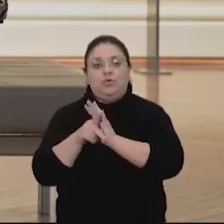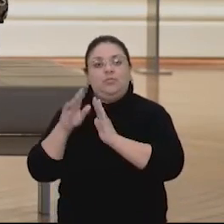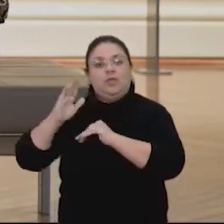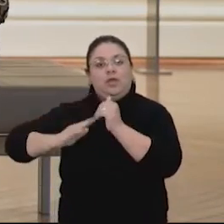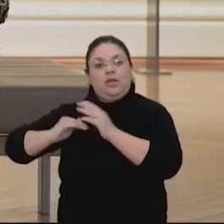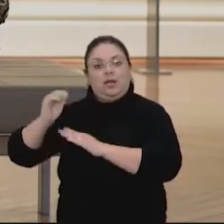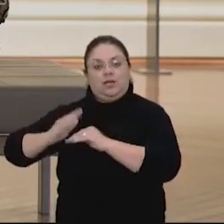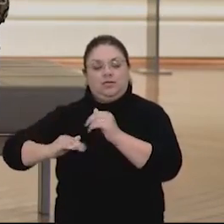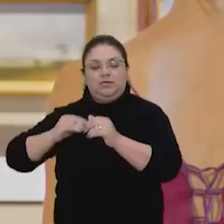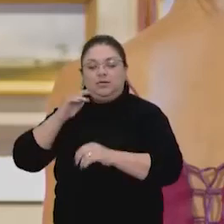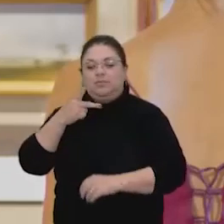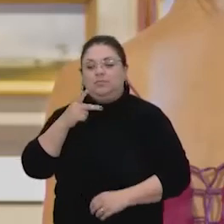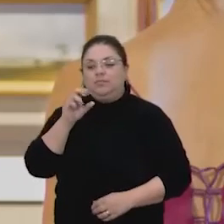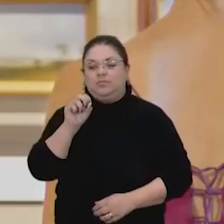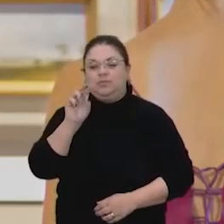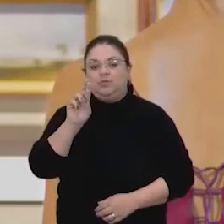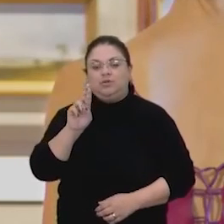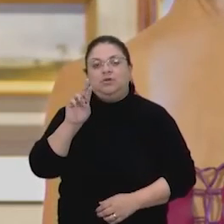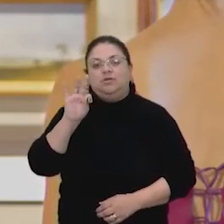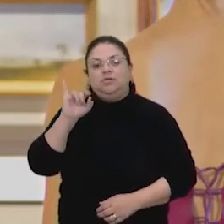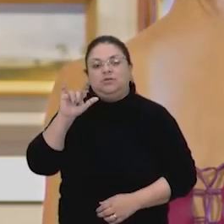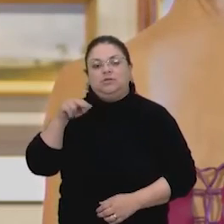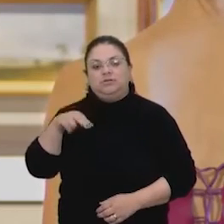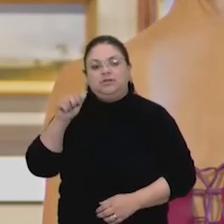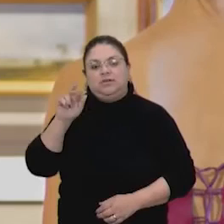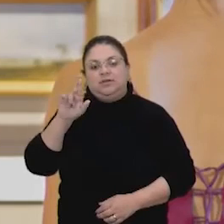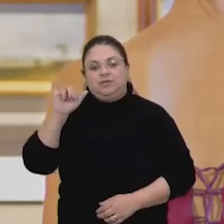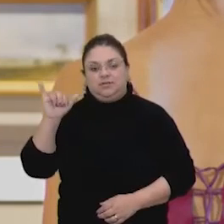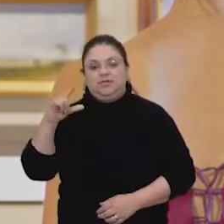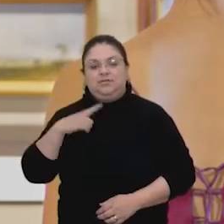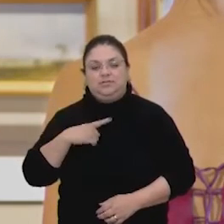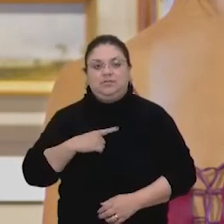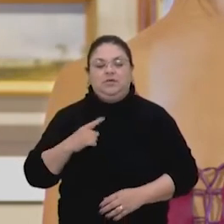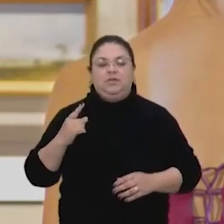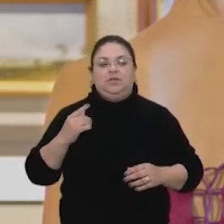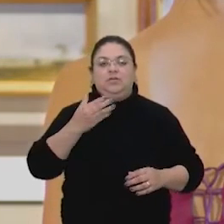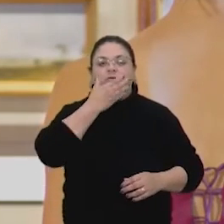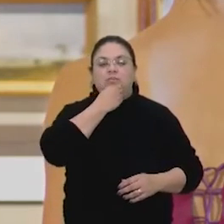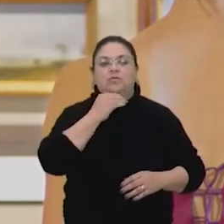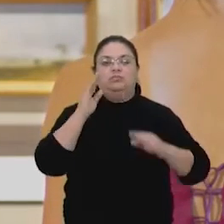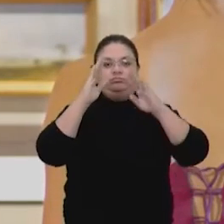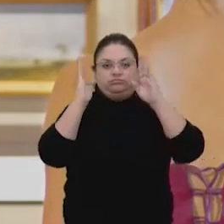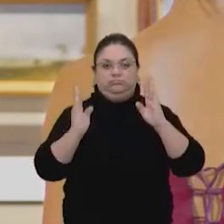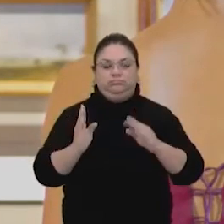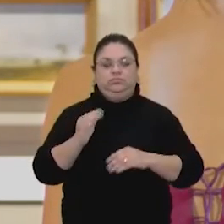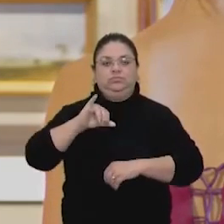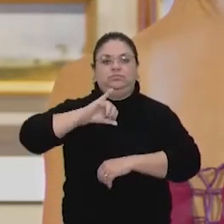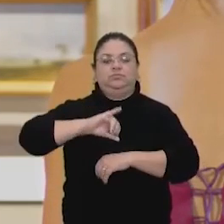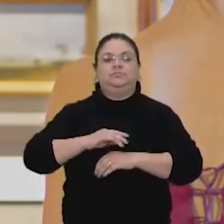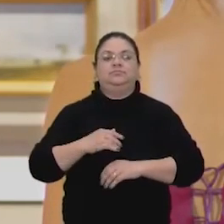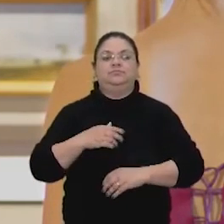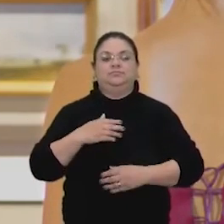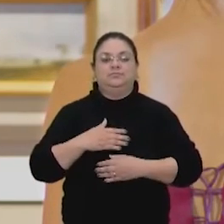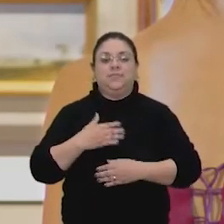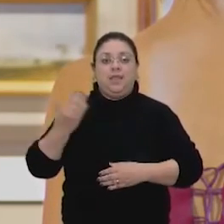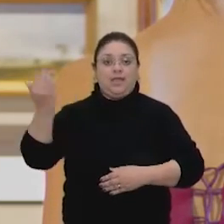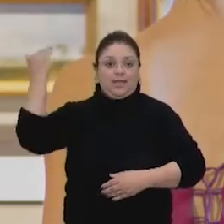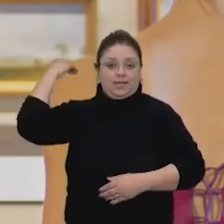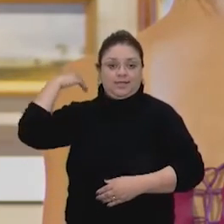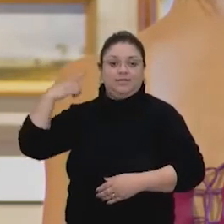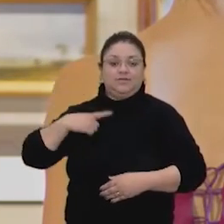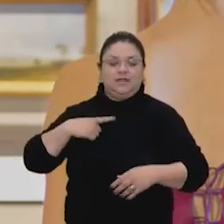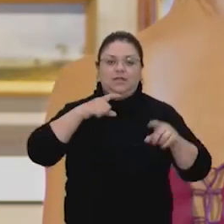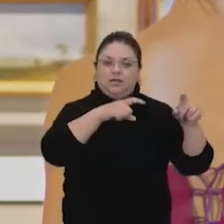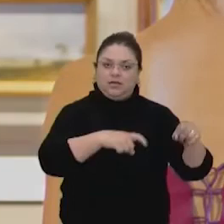Quando eu fui ver essa obra, atrás da obra, então tem o personagem central, que é o Mestiço, E atrás tem várias referências,